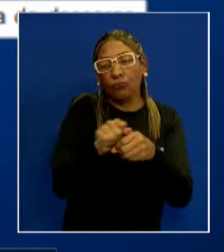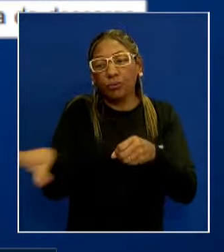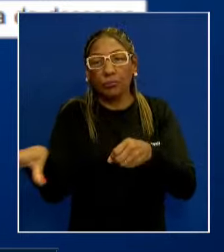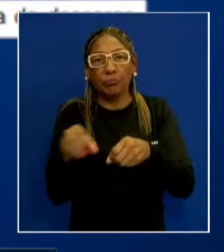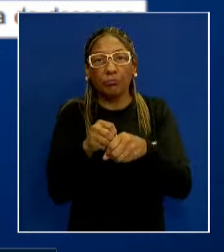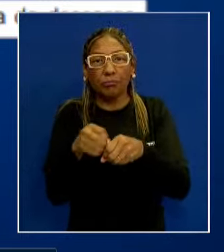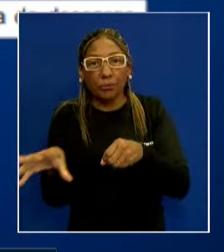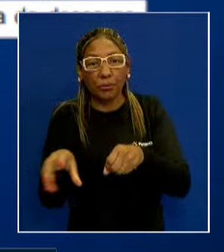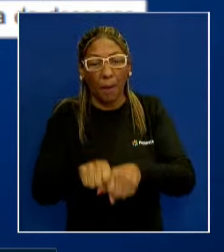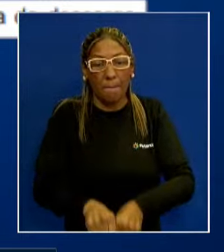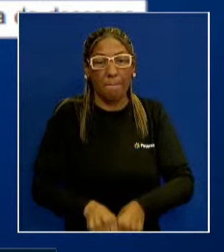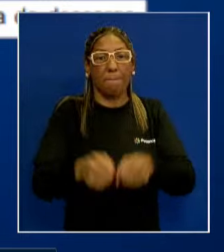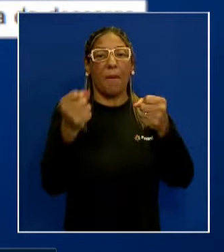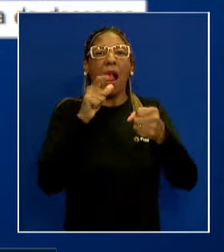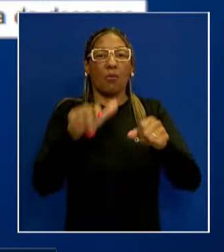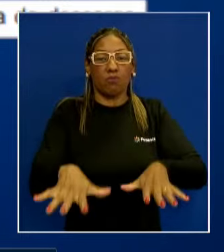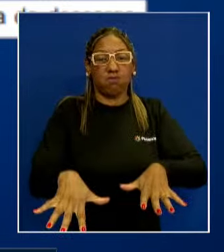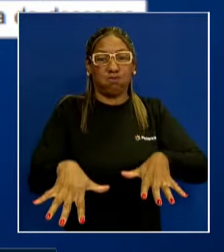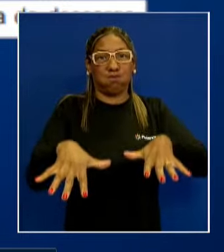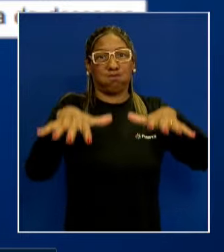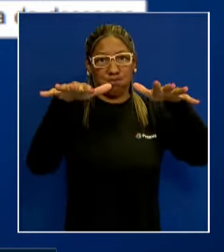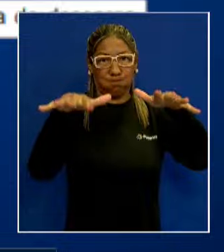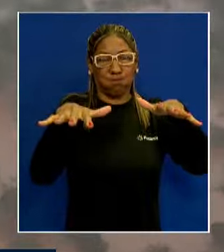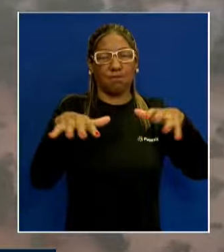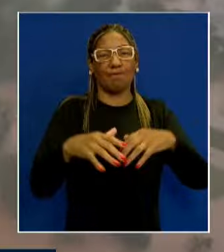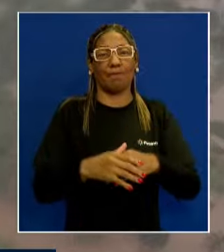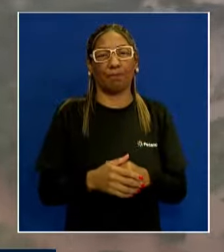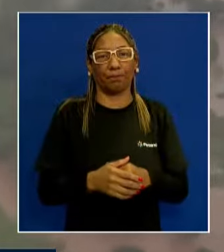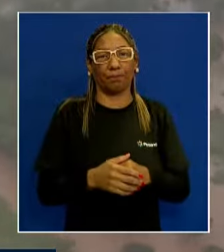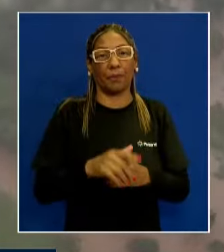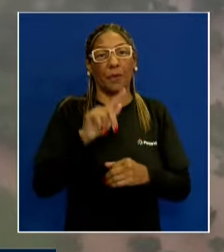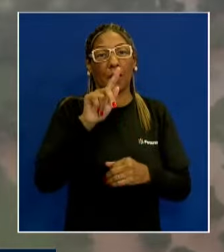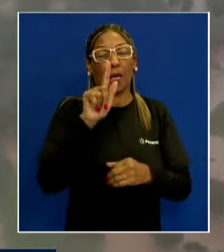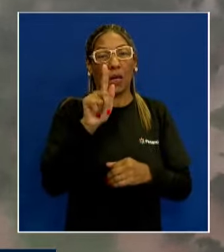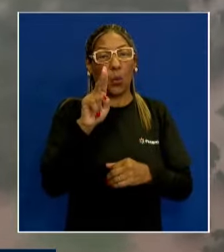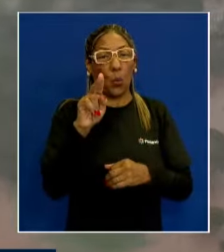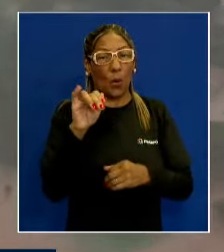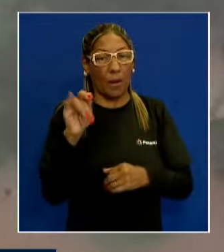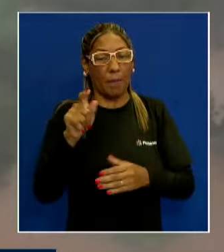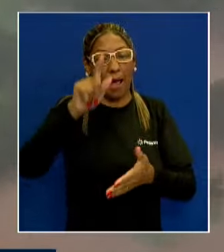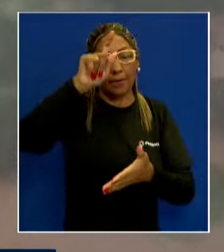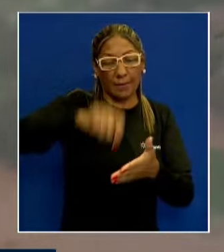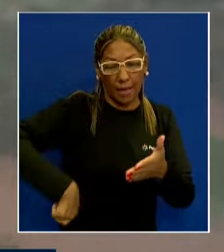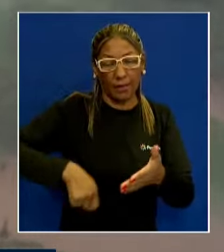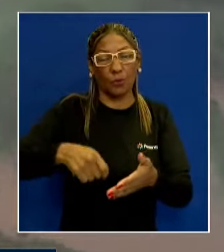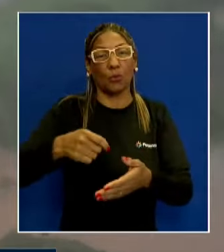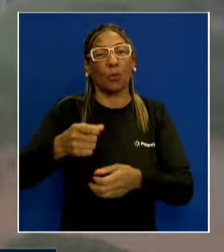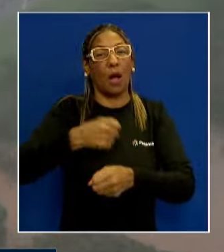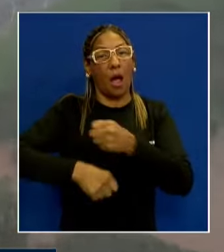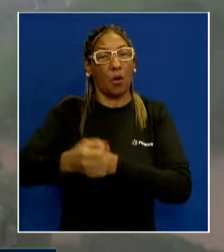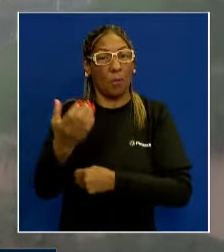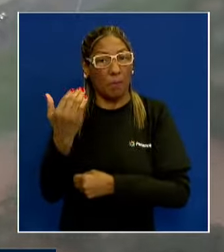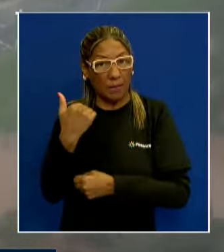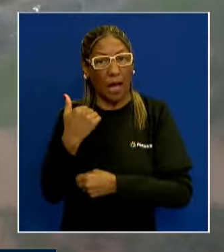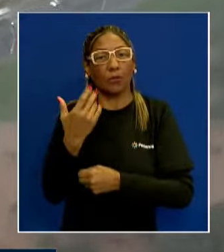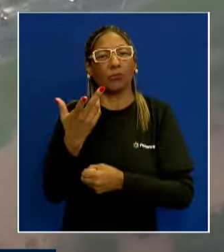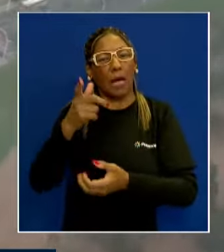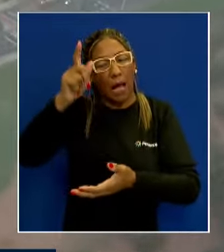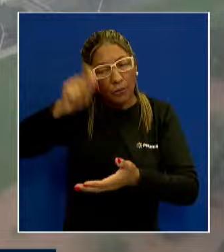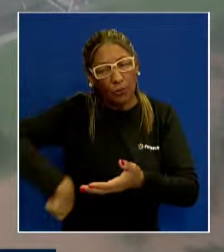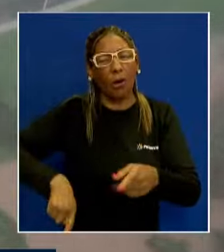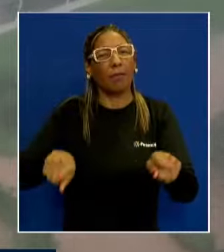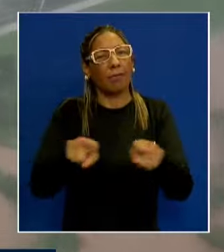o que causaria o transbordamento das águas do Guaíba. Em novo despacho assinado em novembro do ano passado, após a cheia do Guaíba,